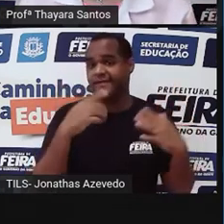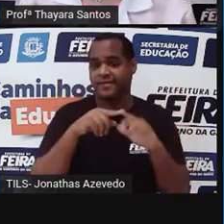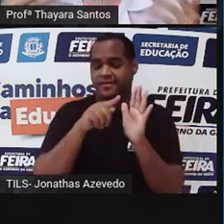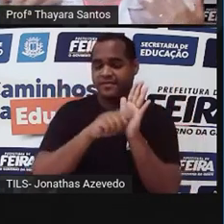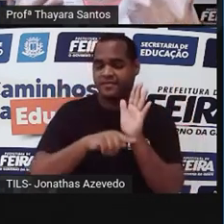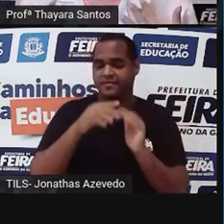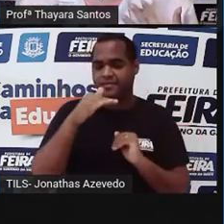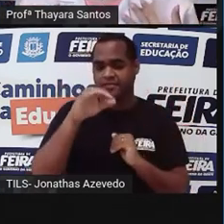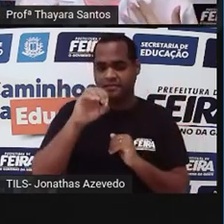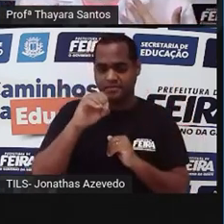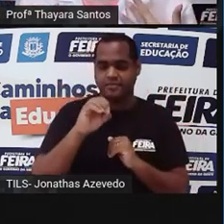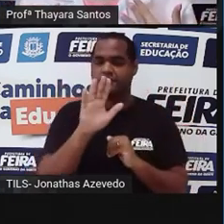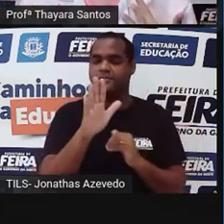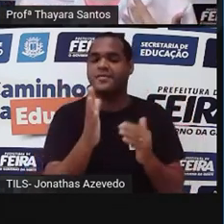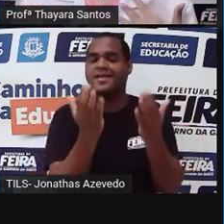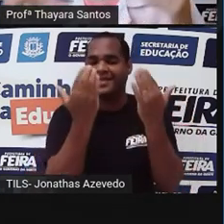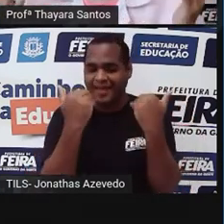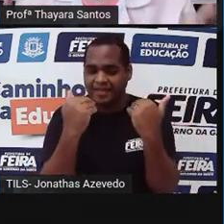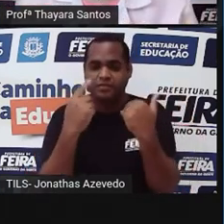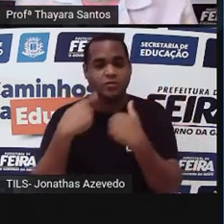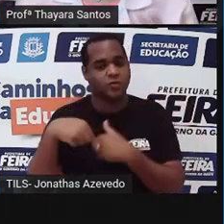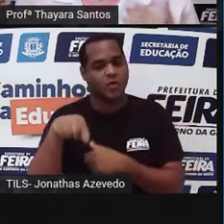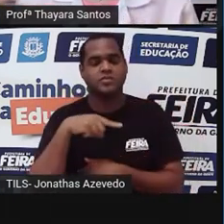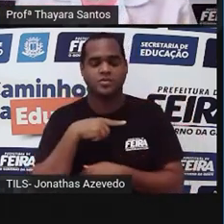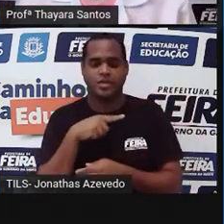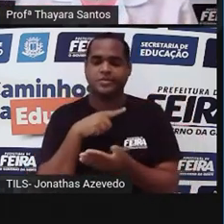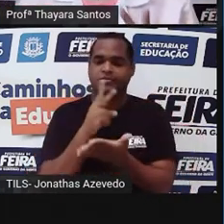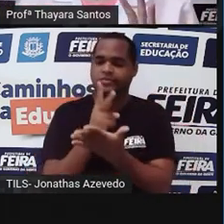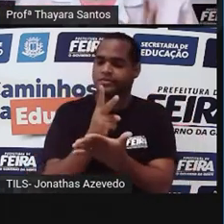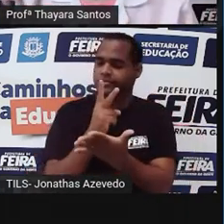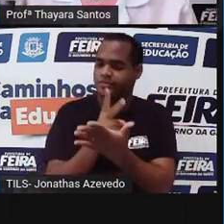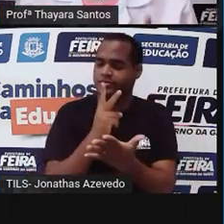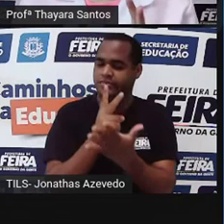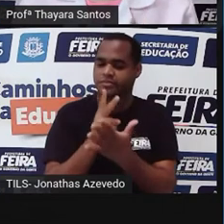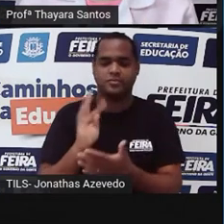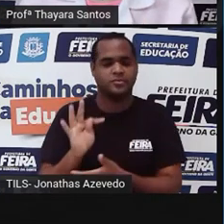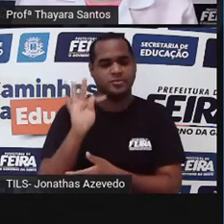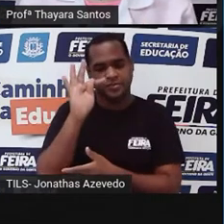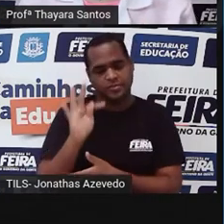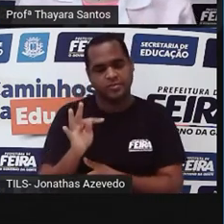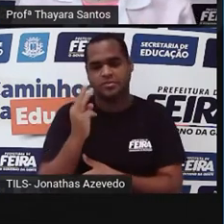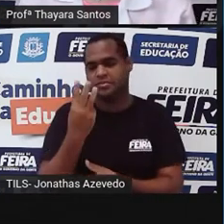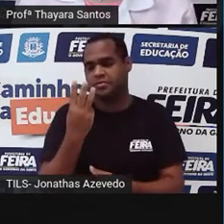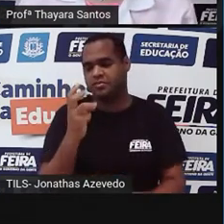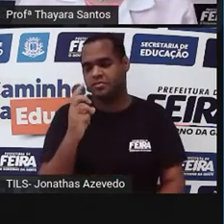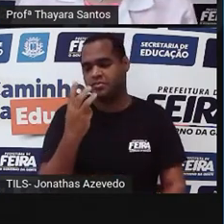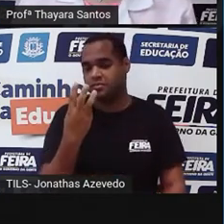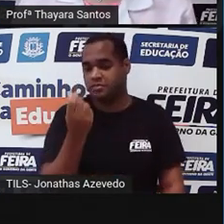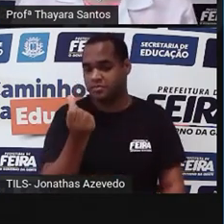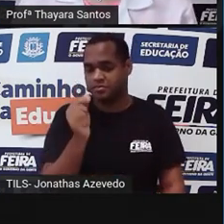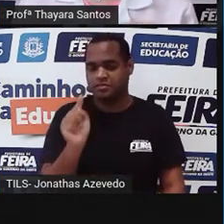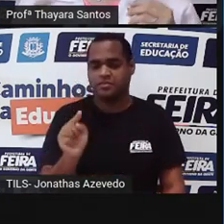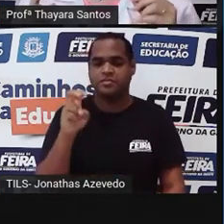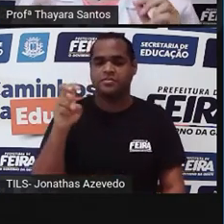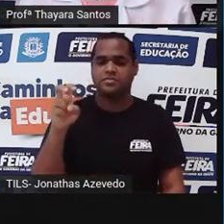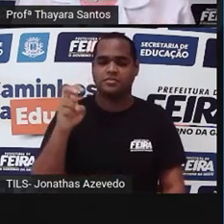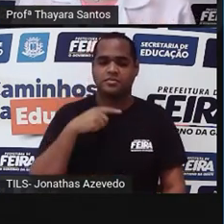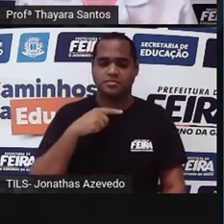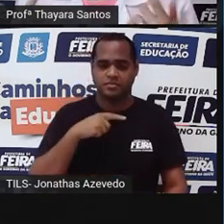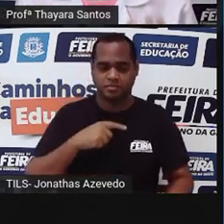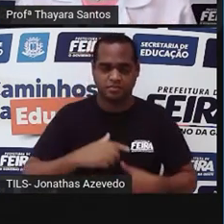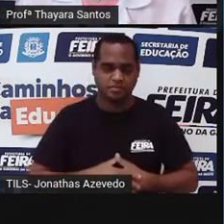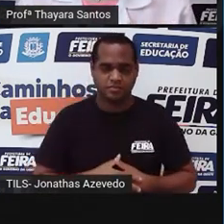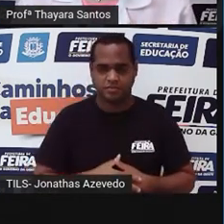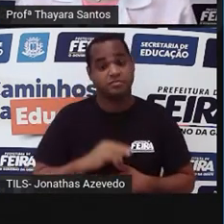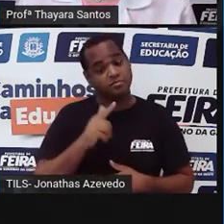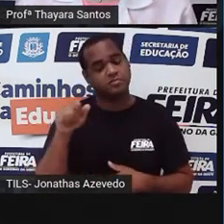graus, mas internamente a gente vai continuar nessa temperatura aí de mais ou menos 36 graus e meio. E